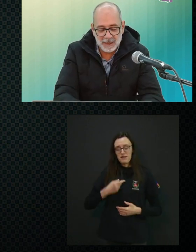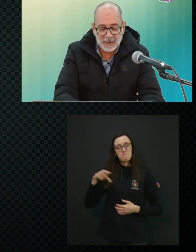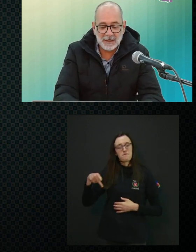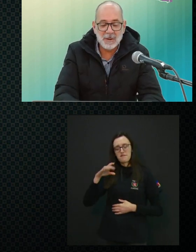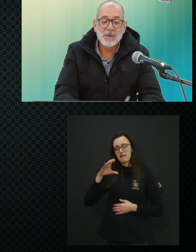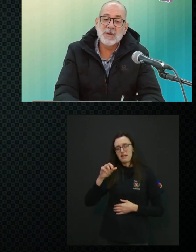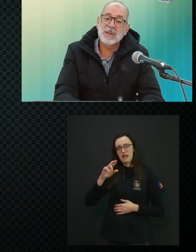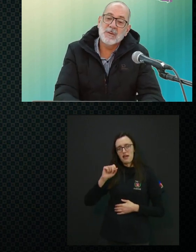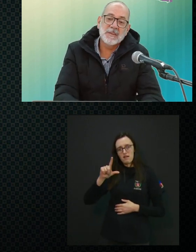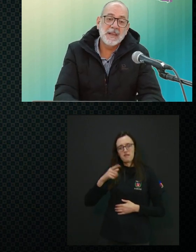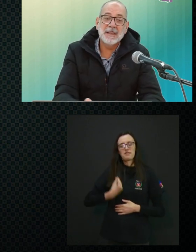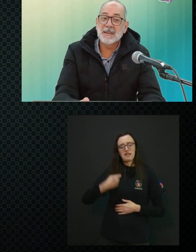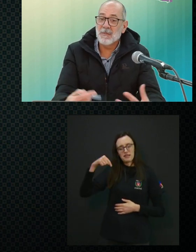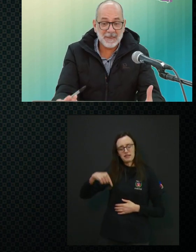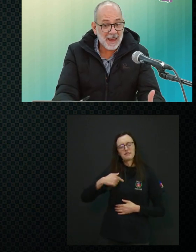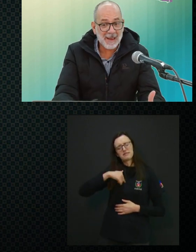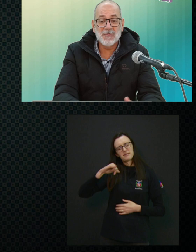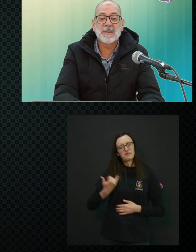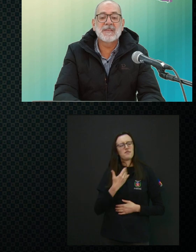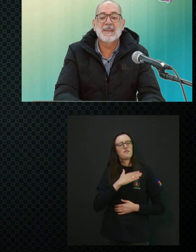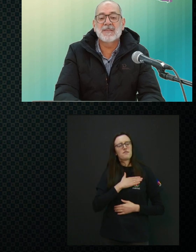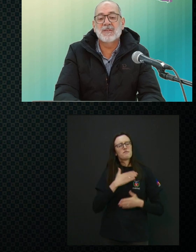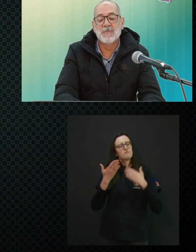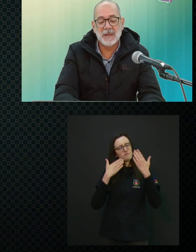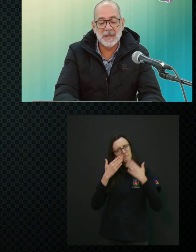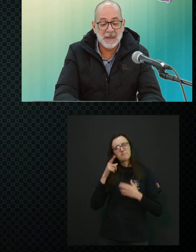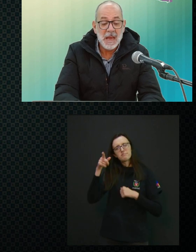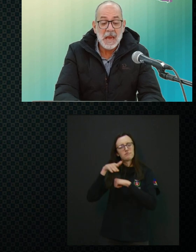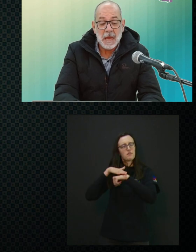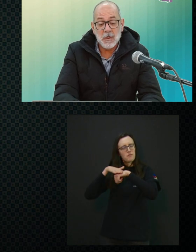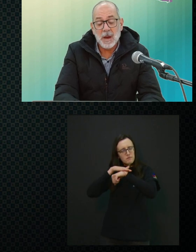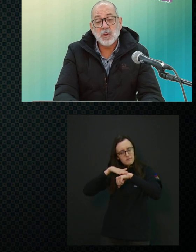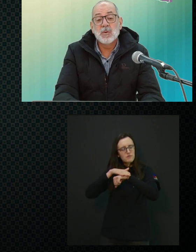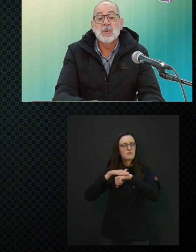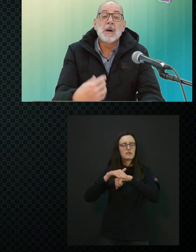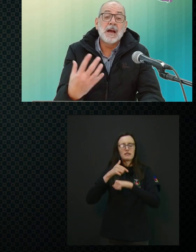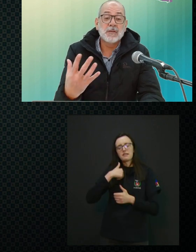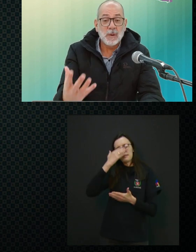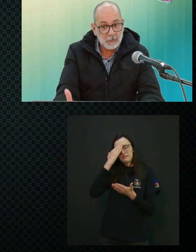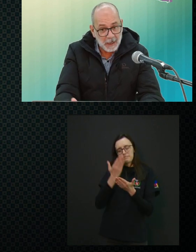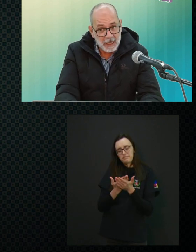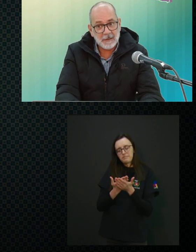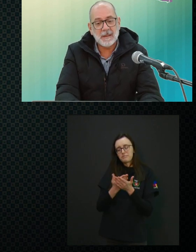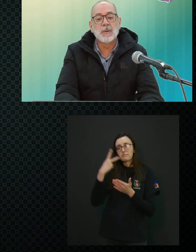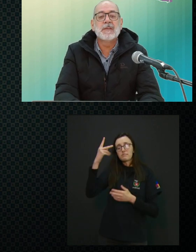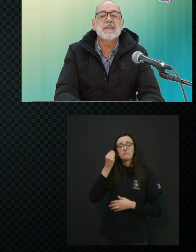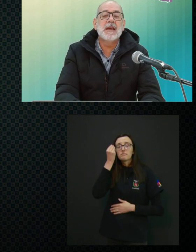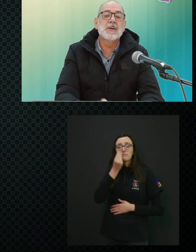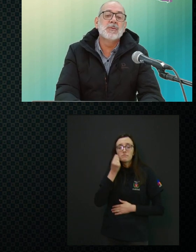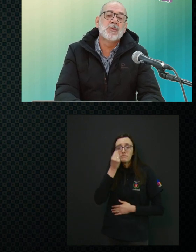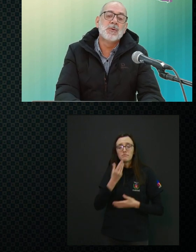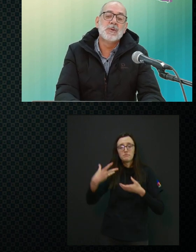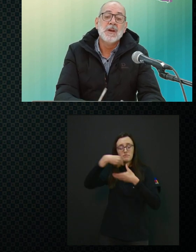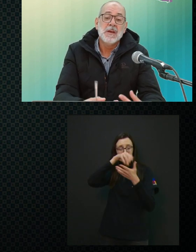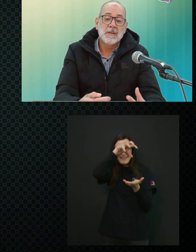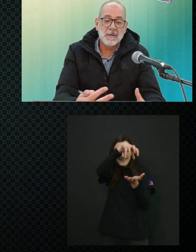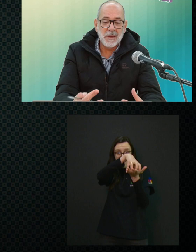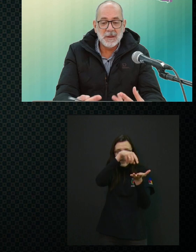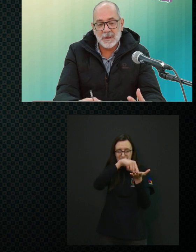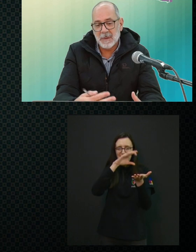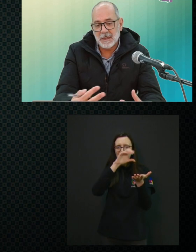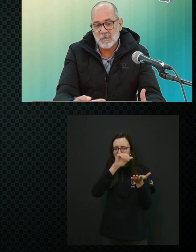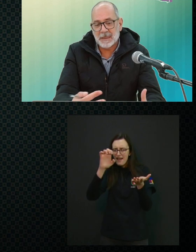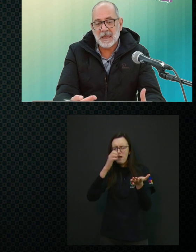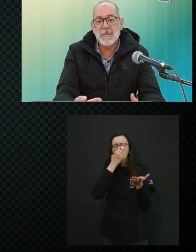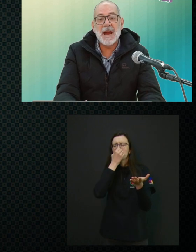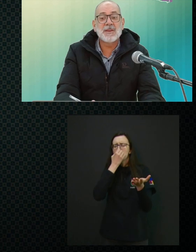com a gente, então a gente gostaria de conversar com você sobre, eu acho, a sua experiência no centro, você